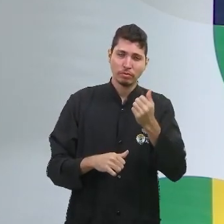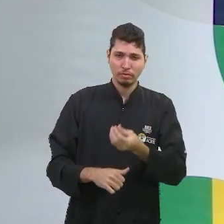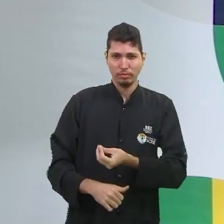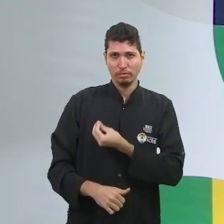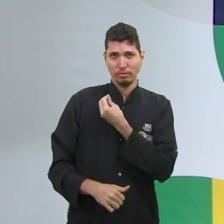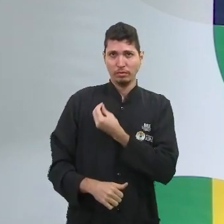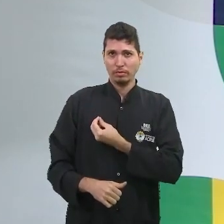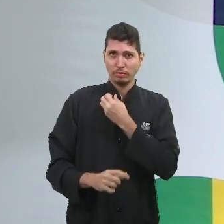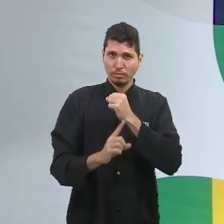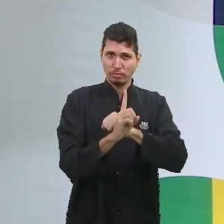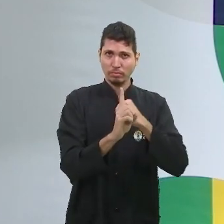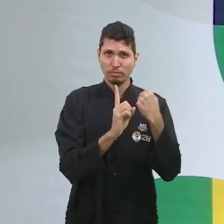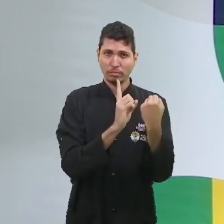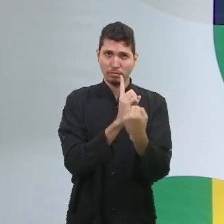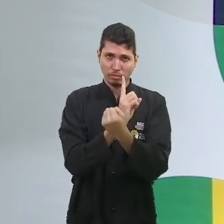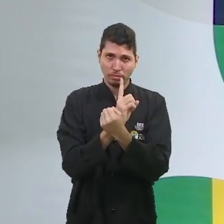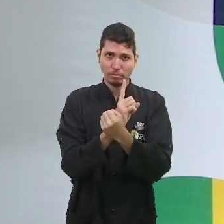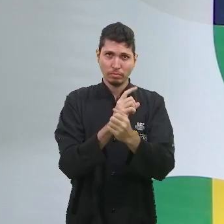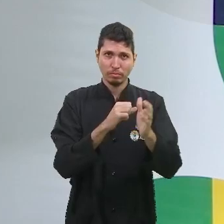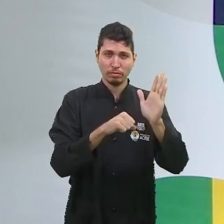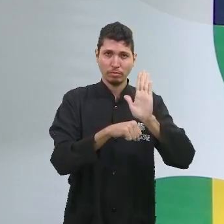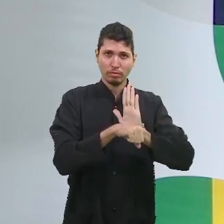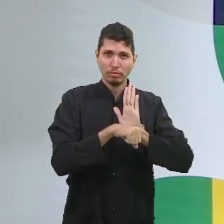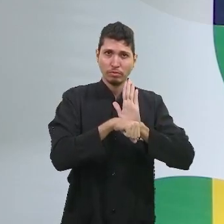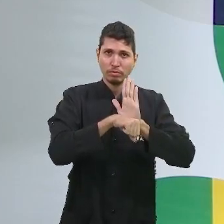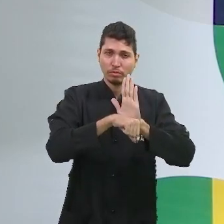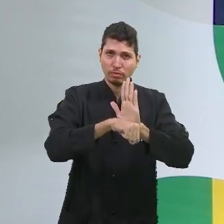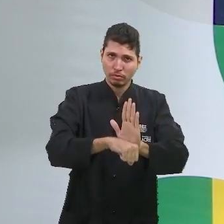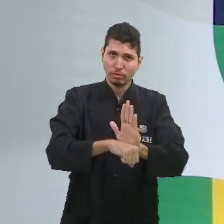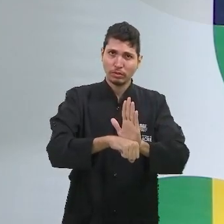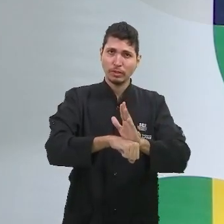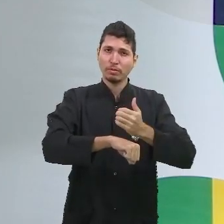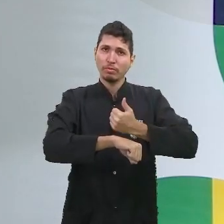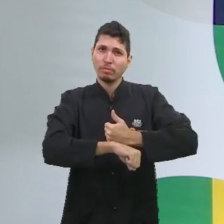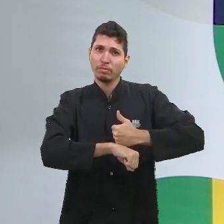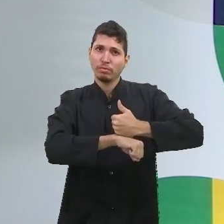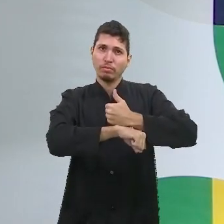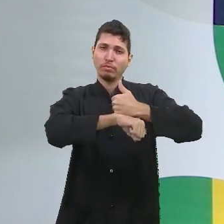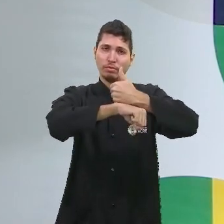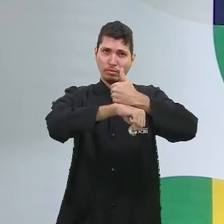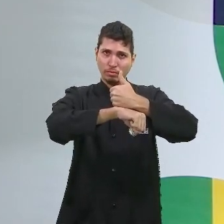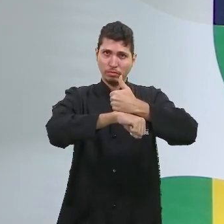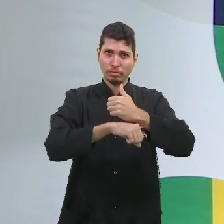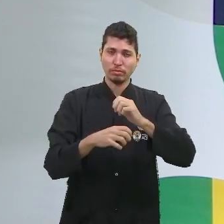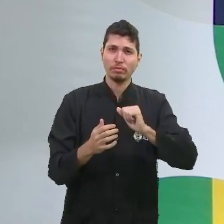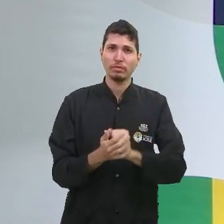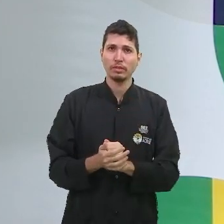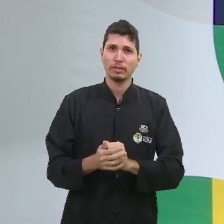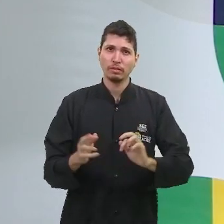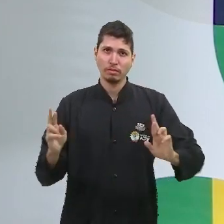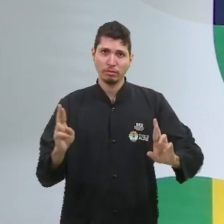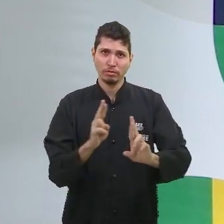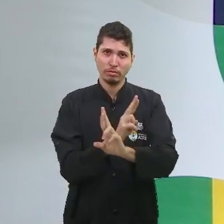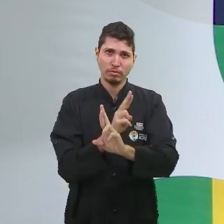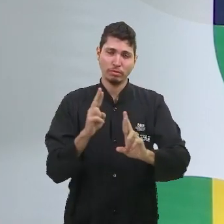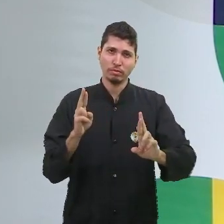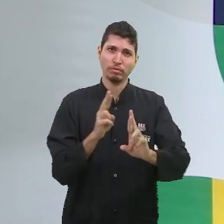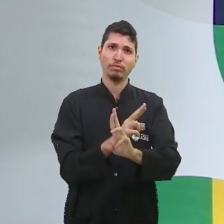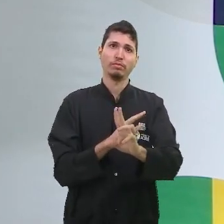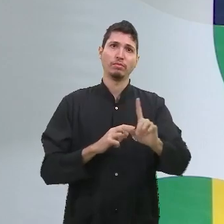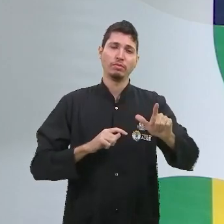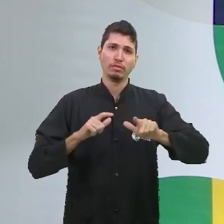contribuindo no sentido de tornar mais eficiente as próprias relações de trabalho.